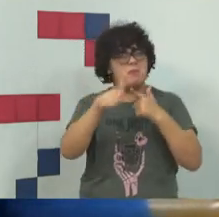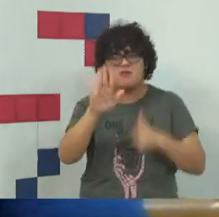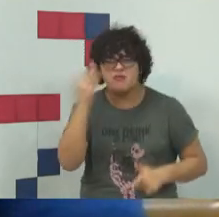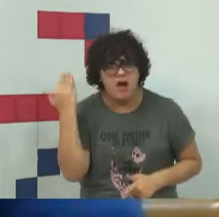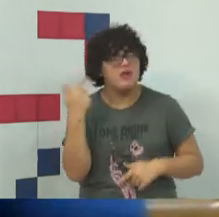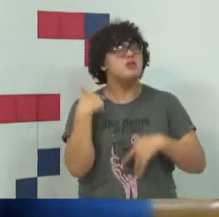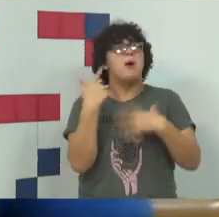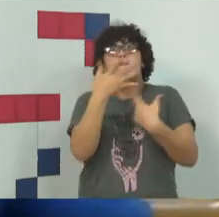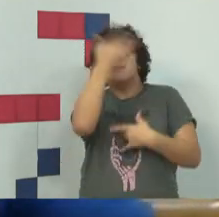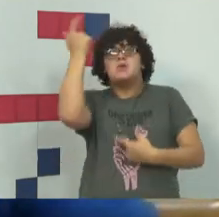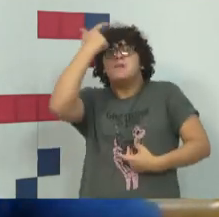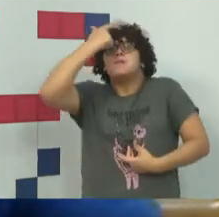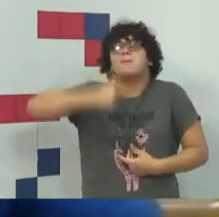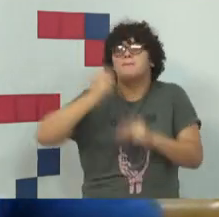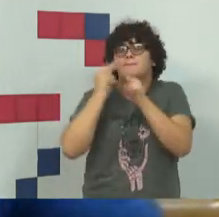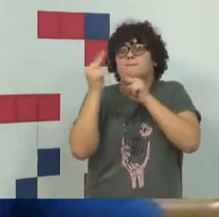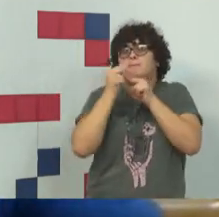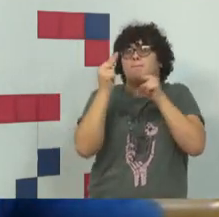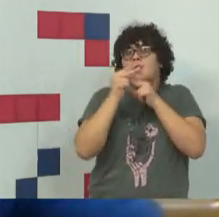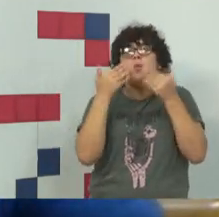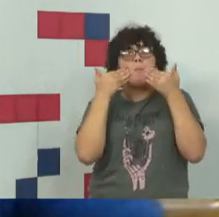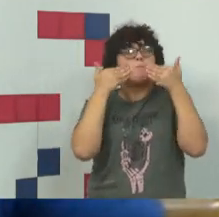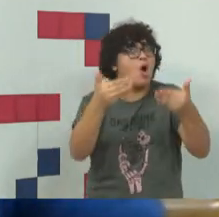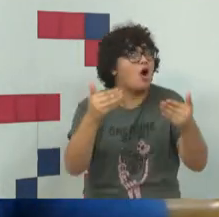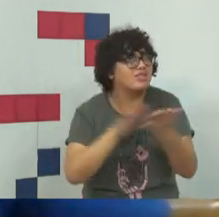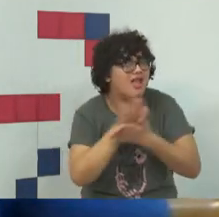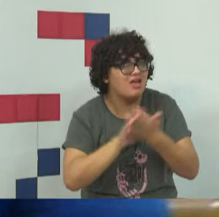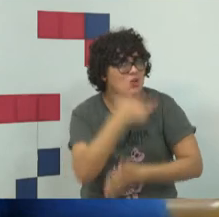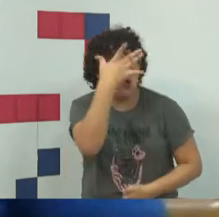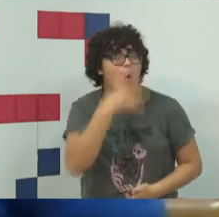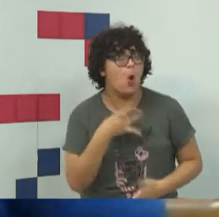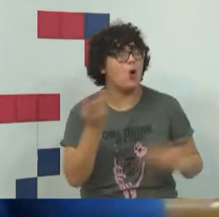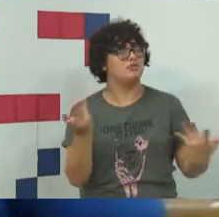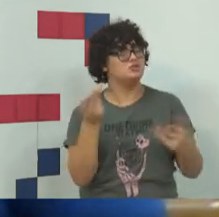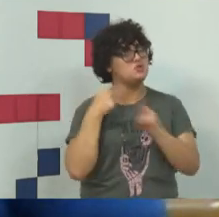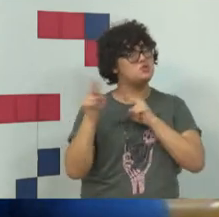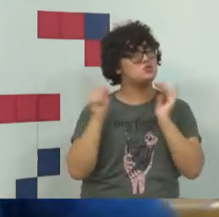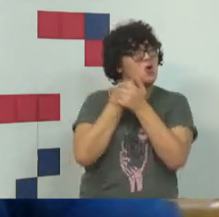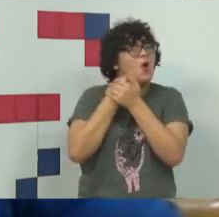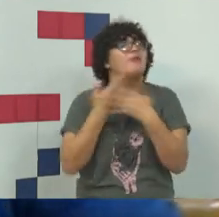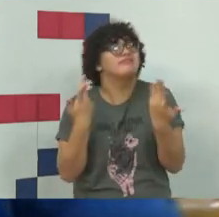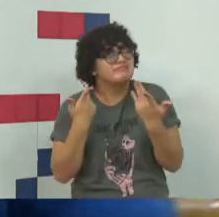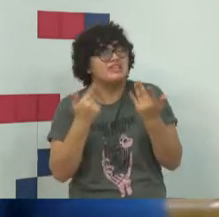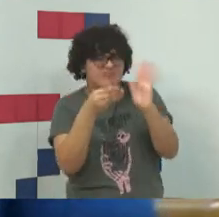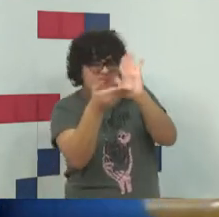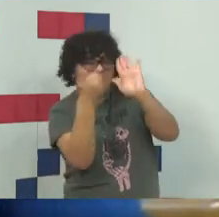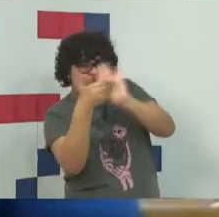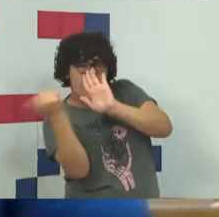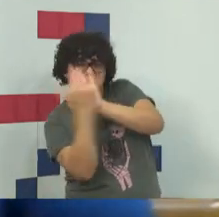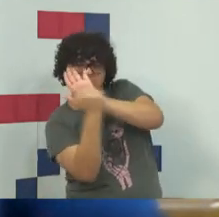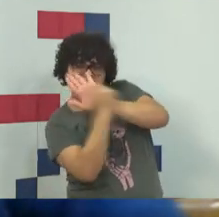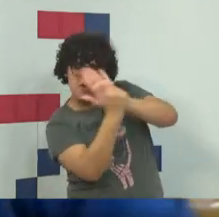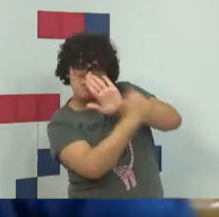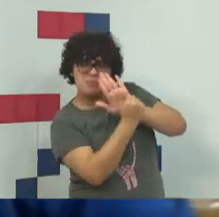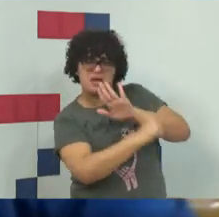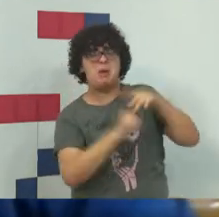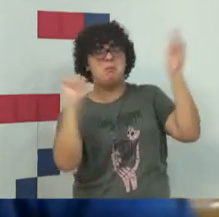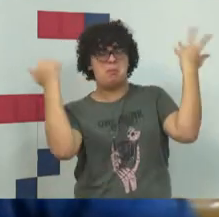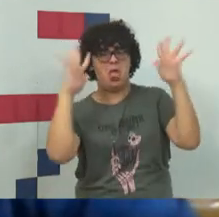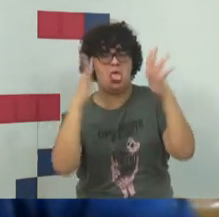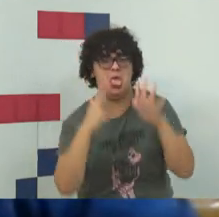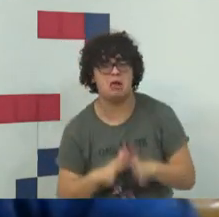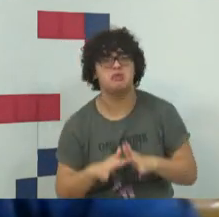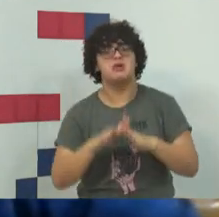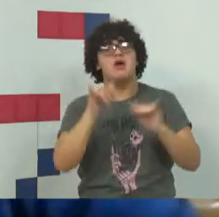falsos que divulgam esse tipo de material. E dentro dessa linha, eu acho que a gente